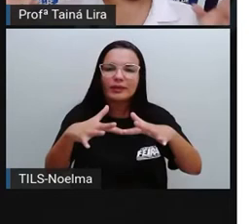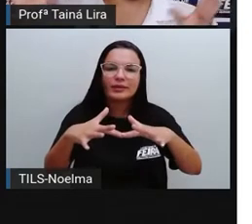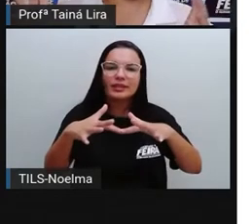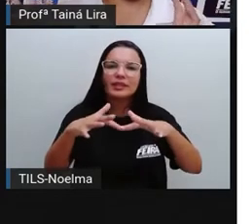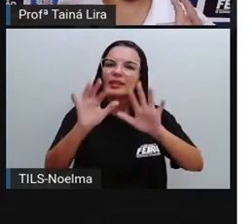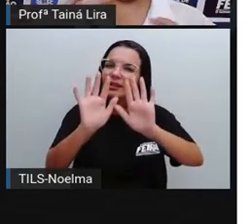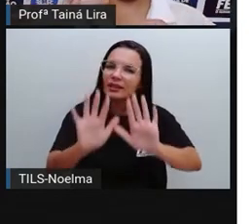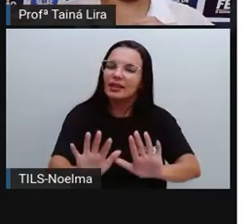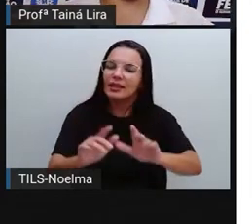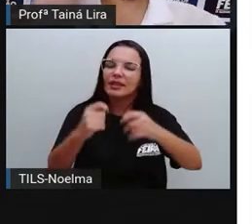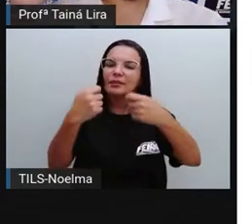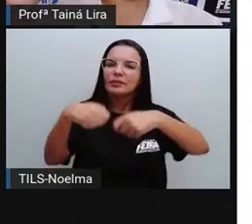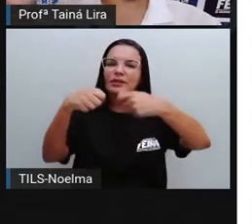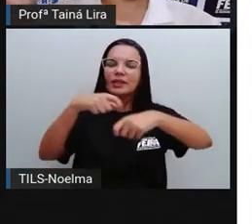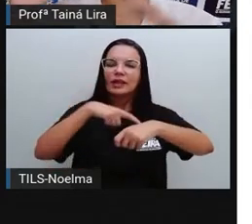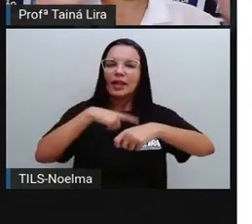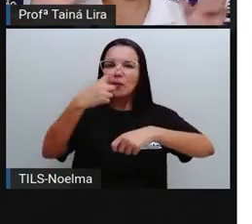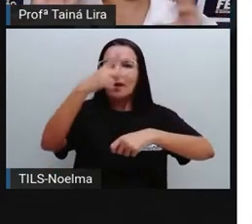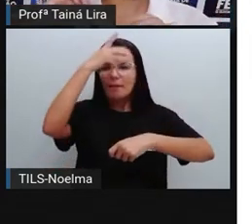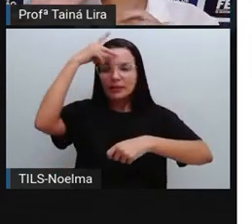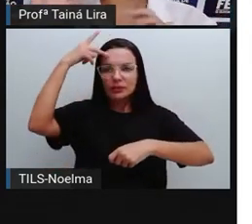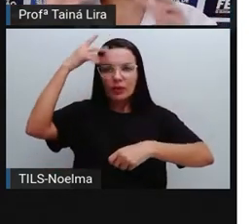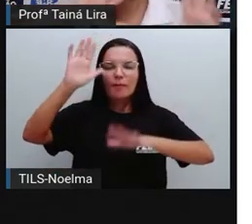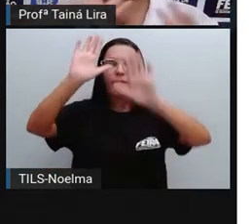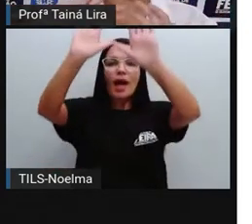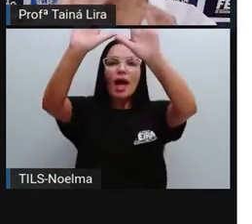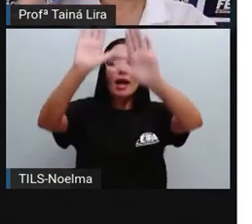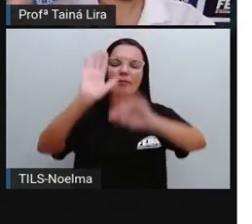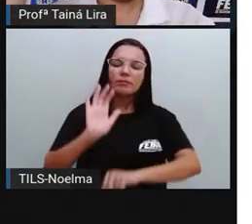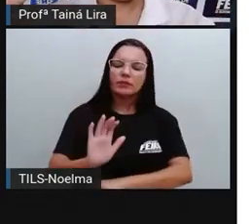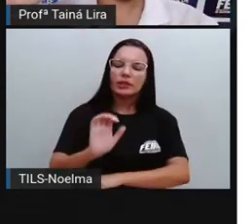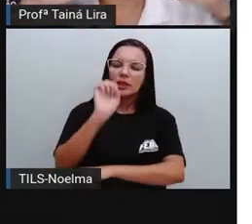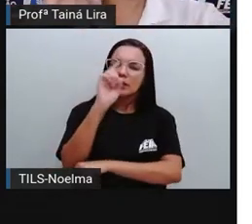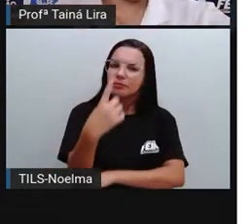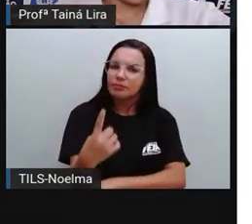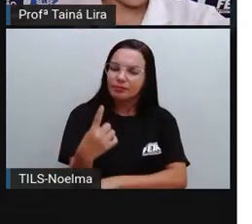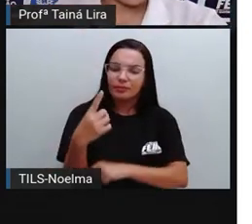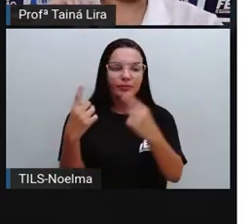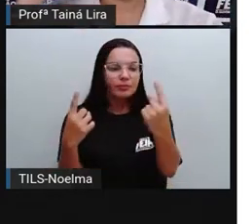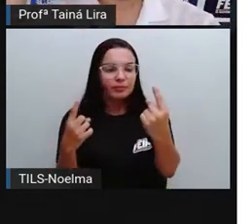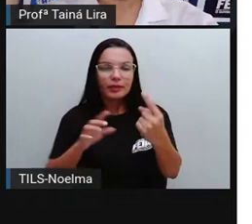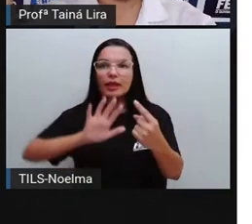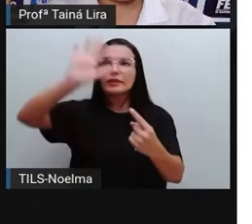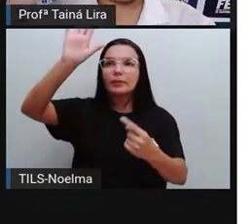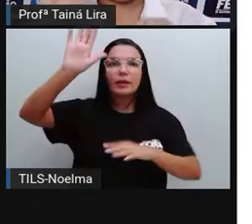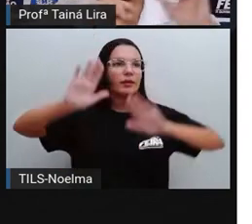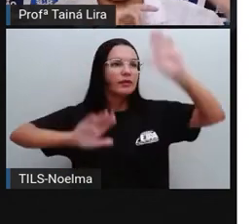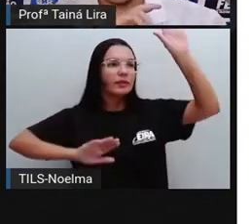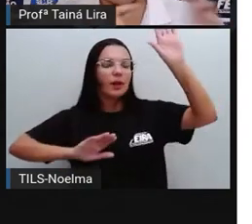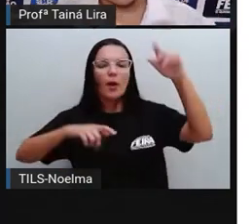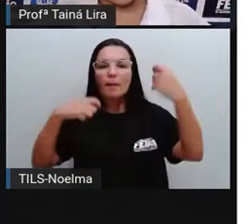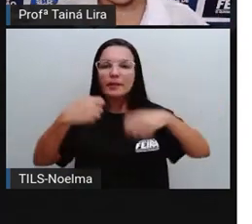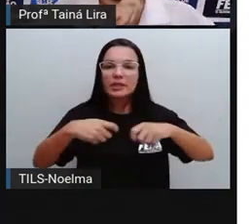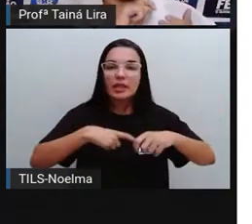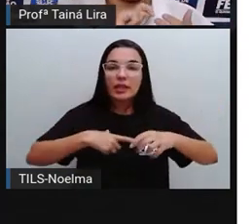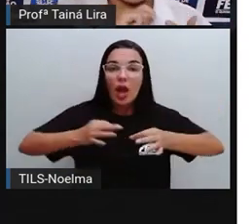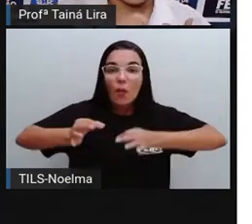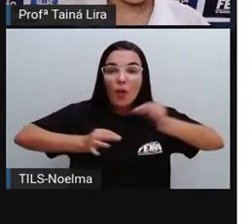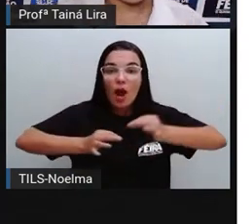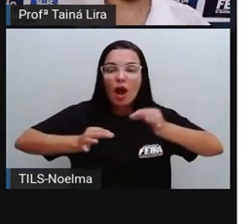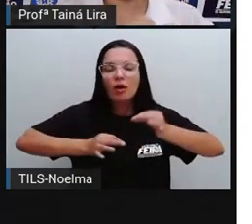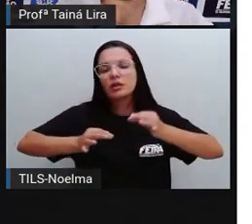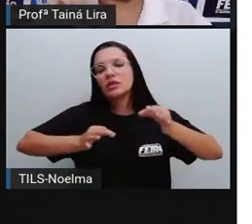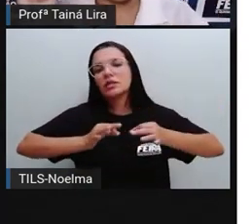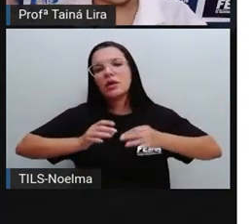de aula, às vezes a Pró faz uma pergunta, todo mundo, e a Pró começa, não, um de cada vez, levanta a mão, vamos fazer uma ordem aqui, deixa eu